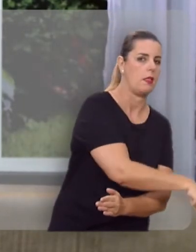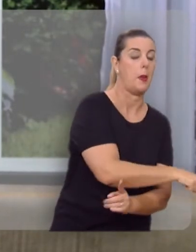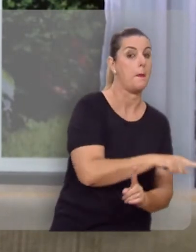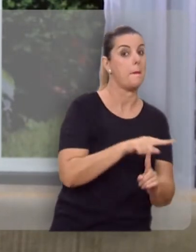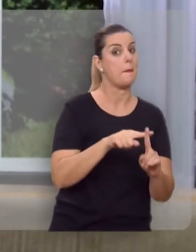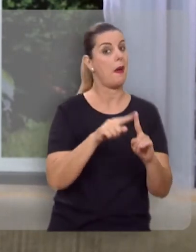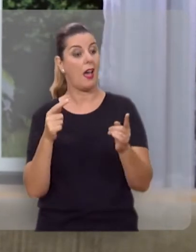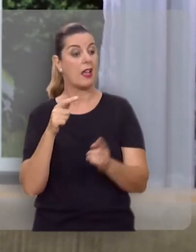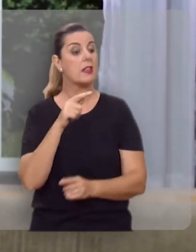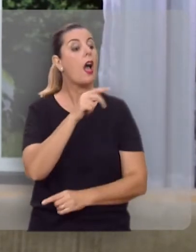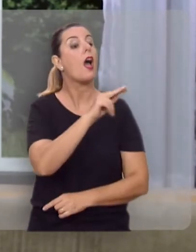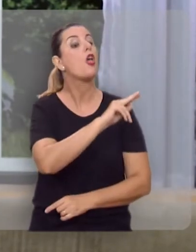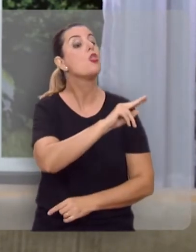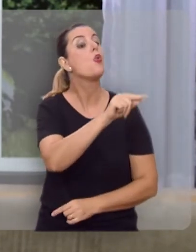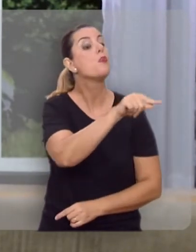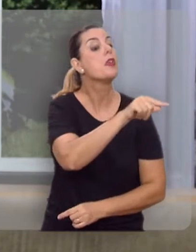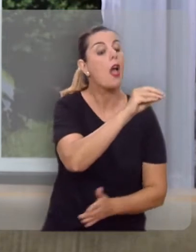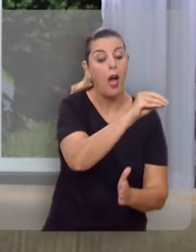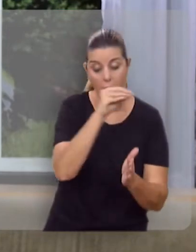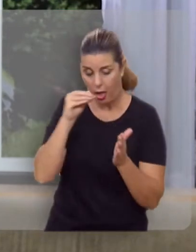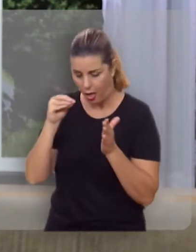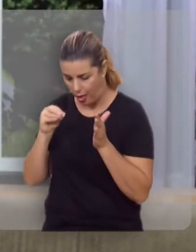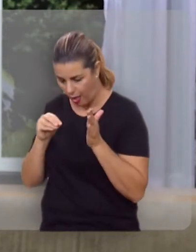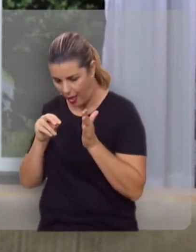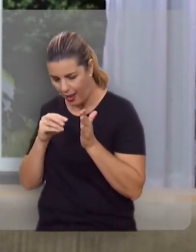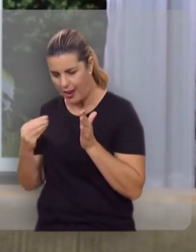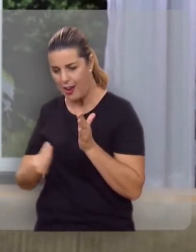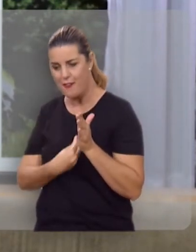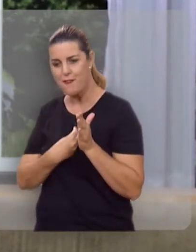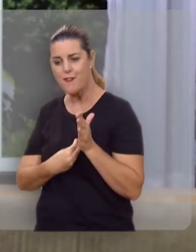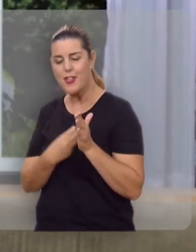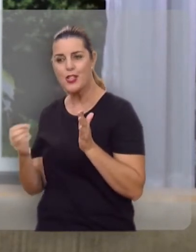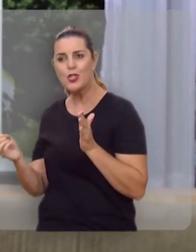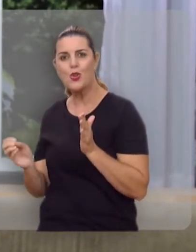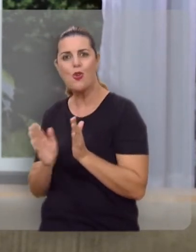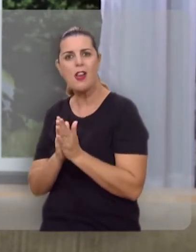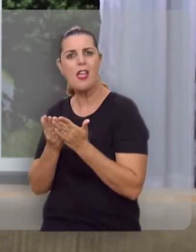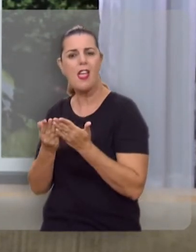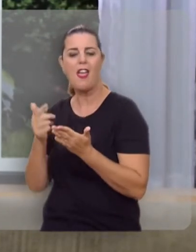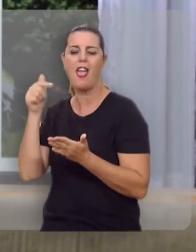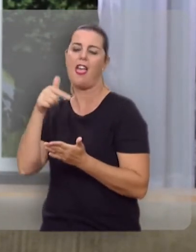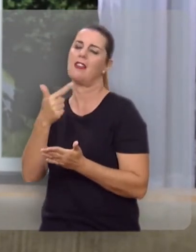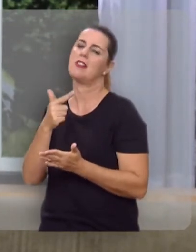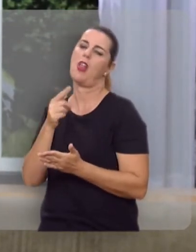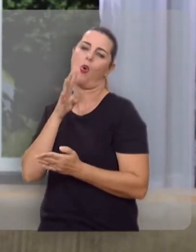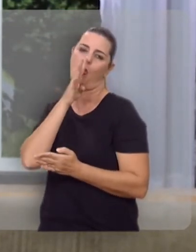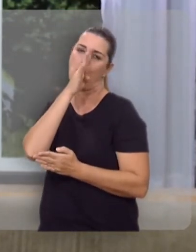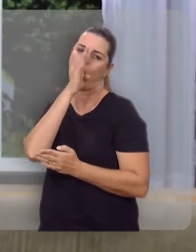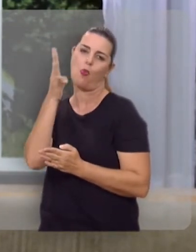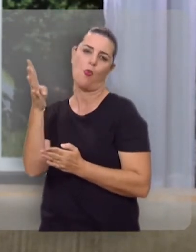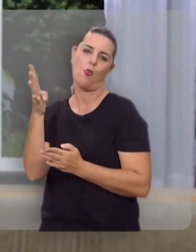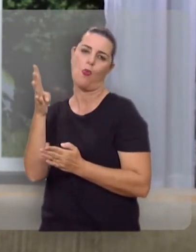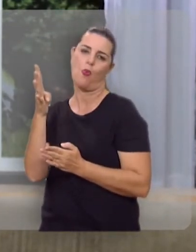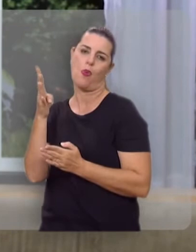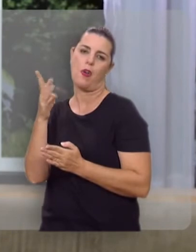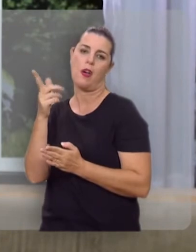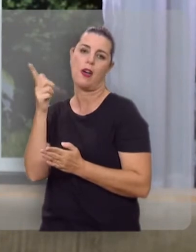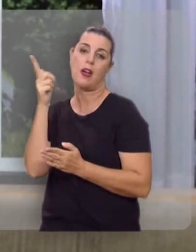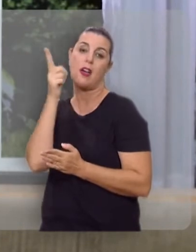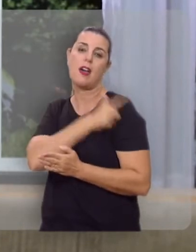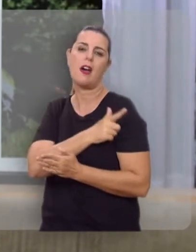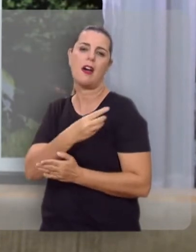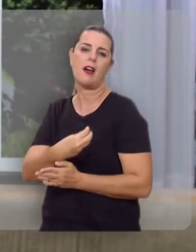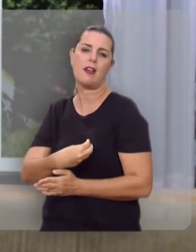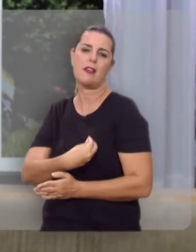eterna. Porém, se o nome estiver escrito no livro da vida, este não será condenado, mas